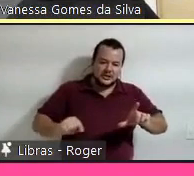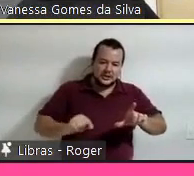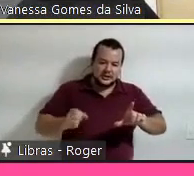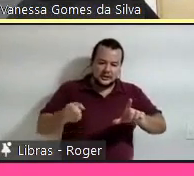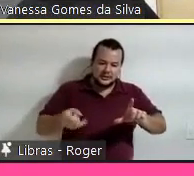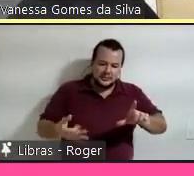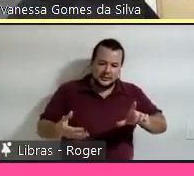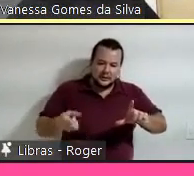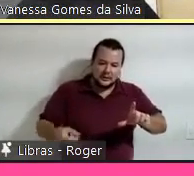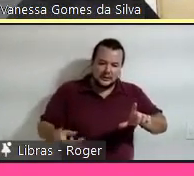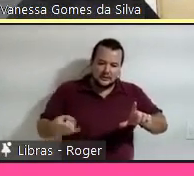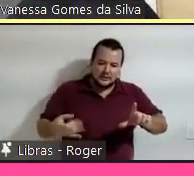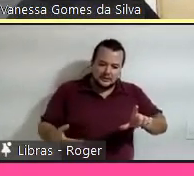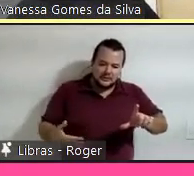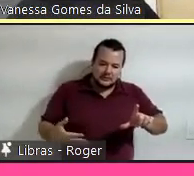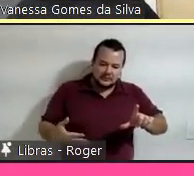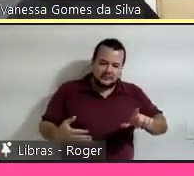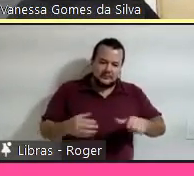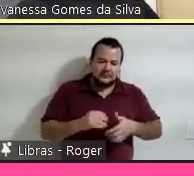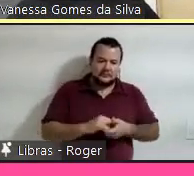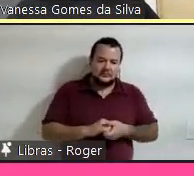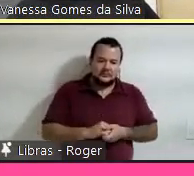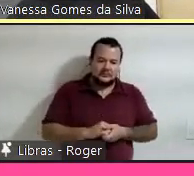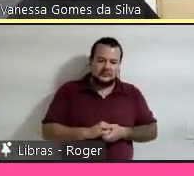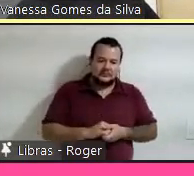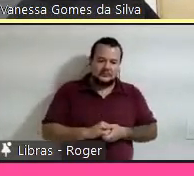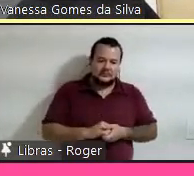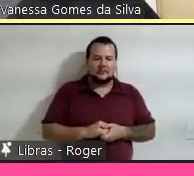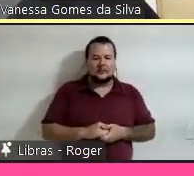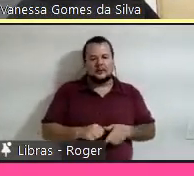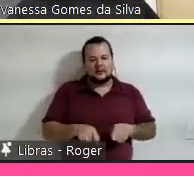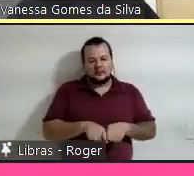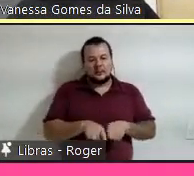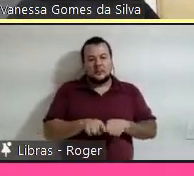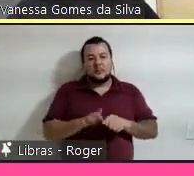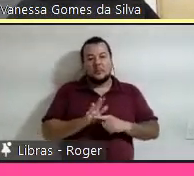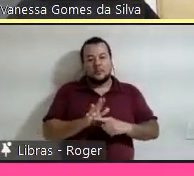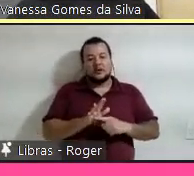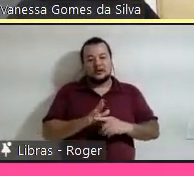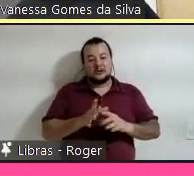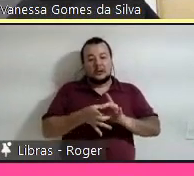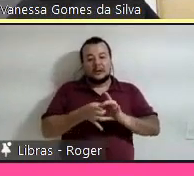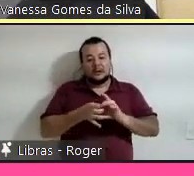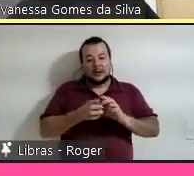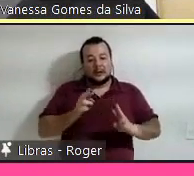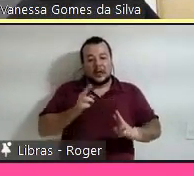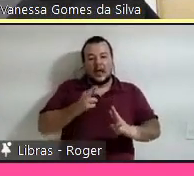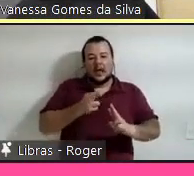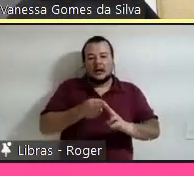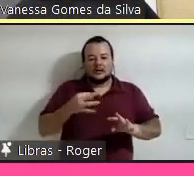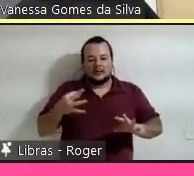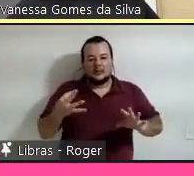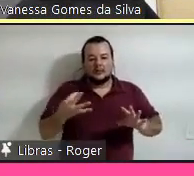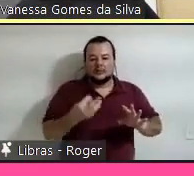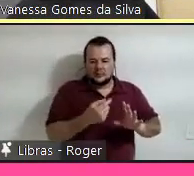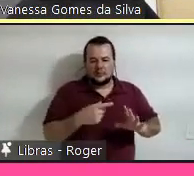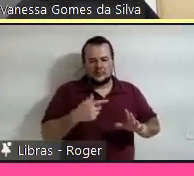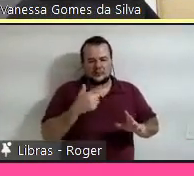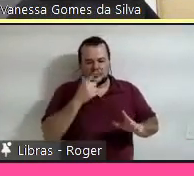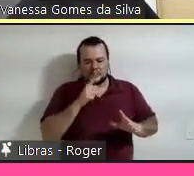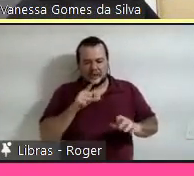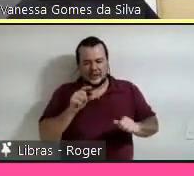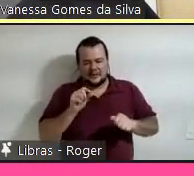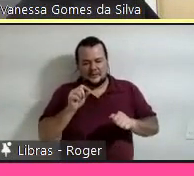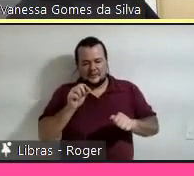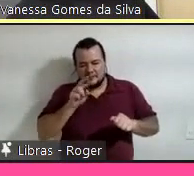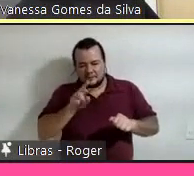Isso aqui você mostra em relação ao total, então se quiser ver os valores absolutos você também pode clicar na tabela e checar eles aqui